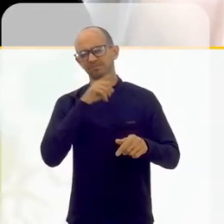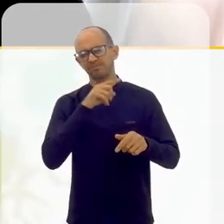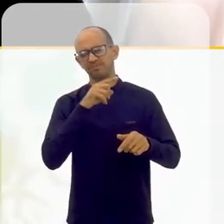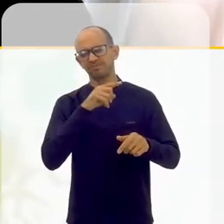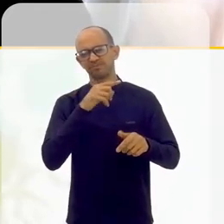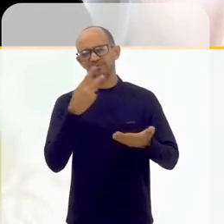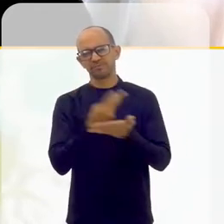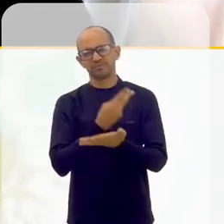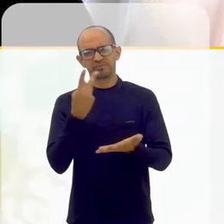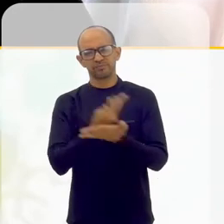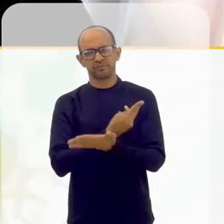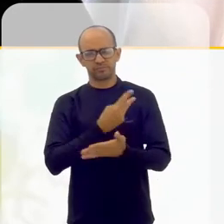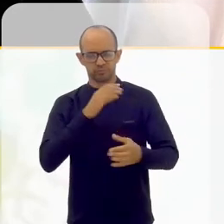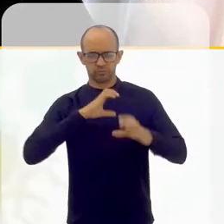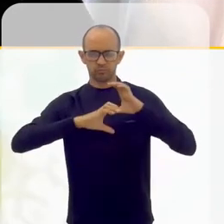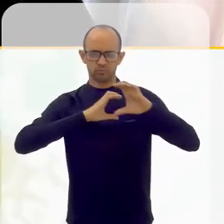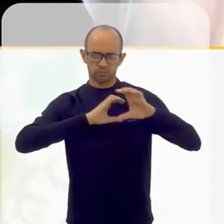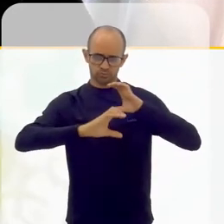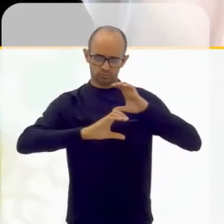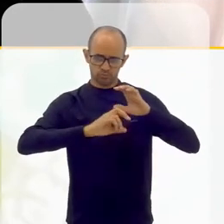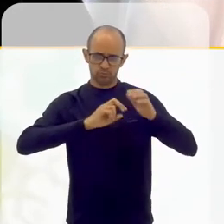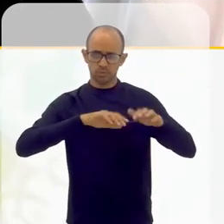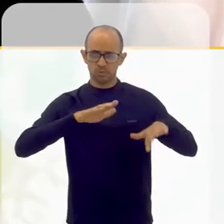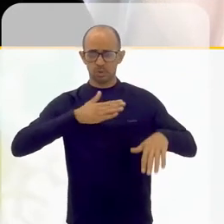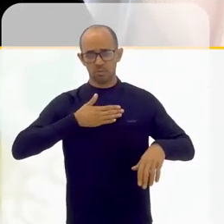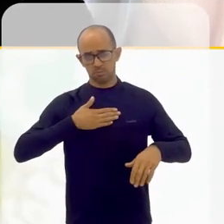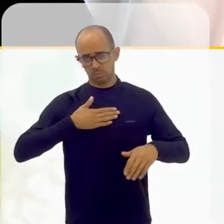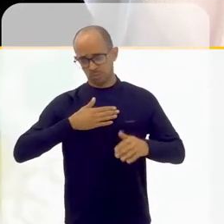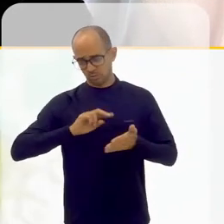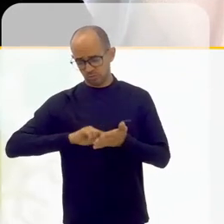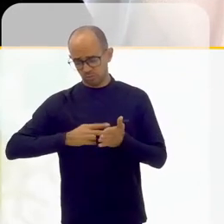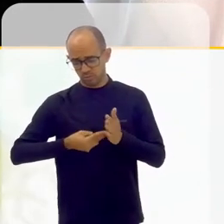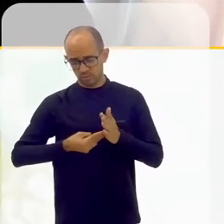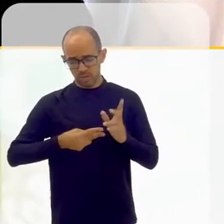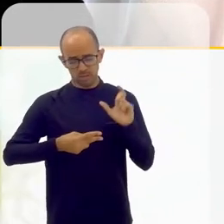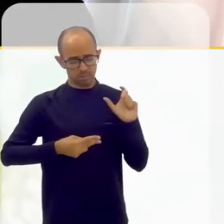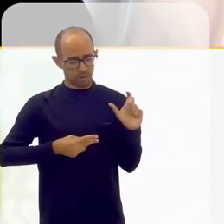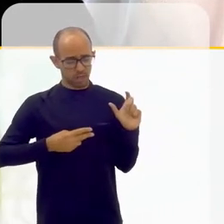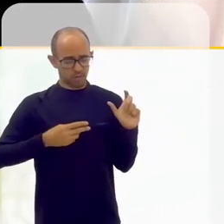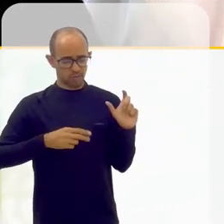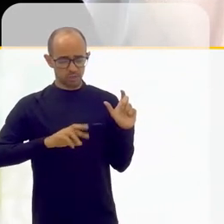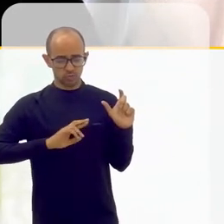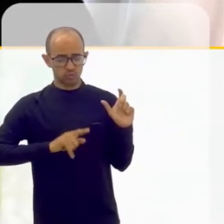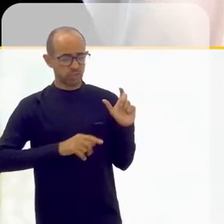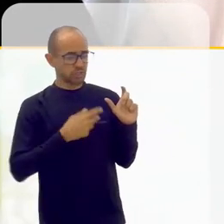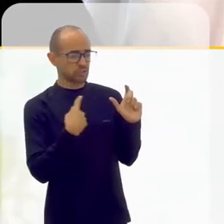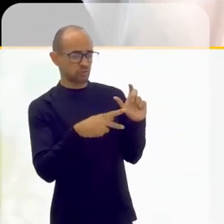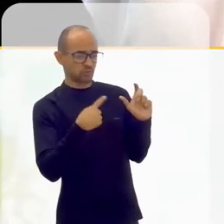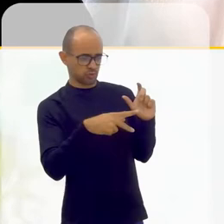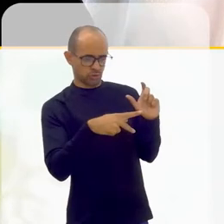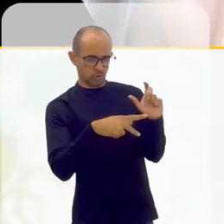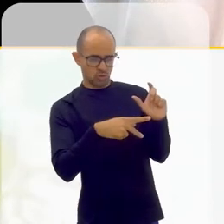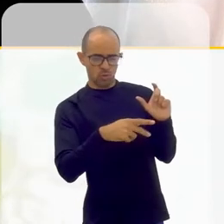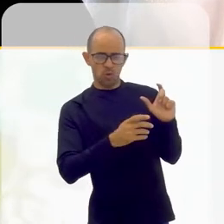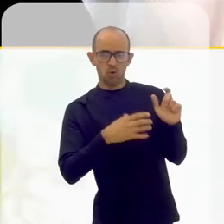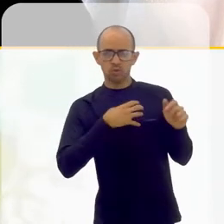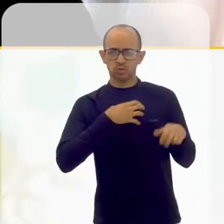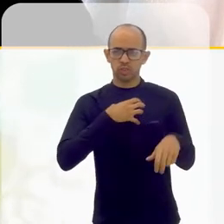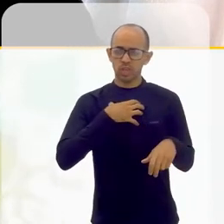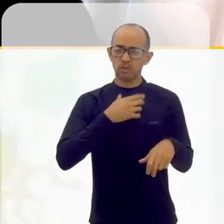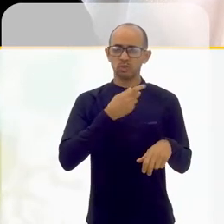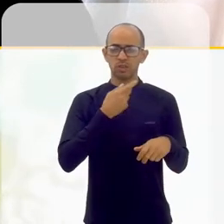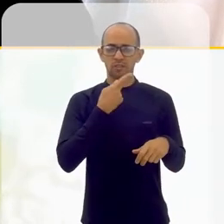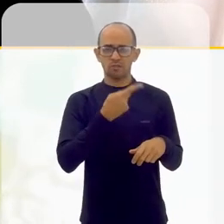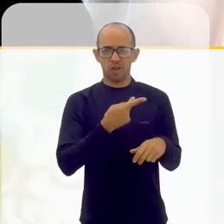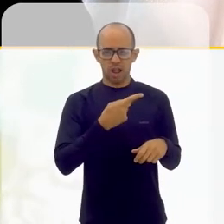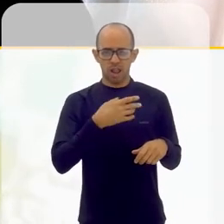errada, de plenos significados. Ou seja, para mim, uma palavra tem significado, para você tem outra. O tom de voz é